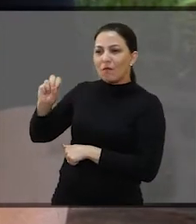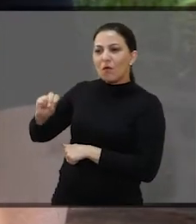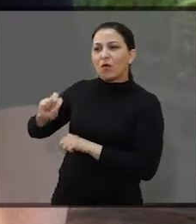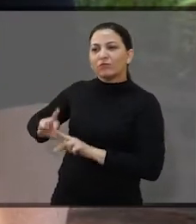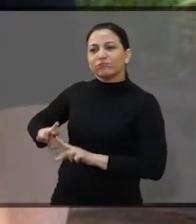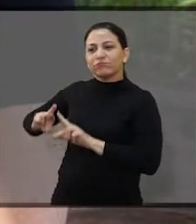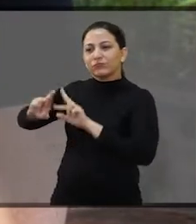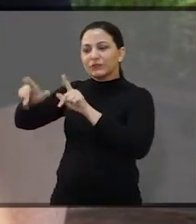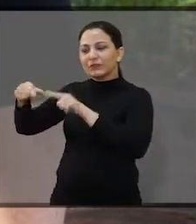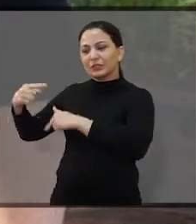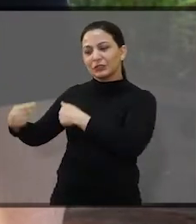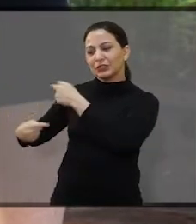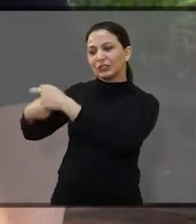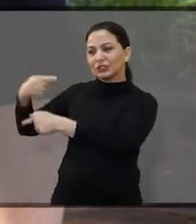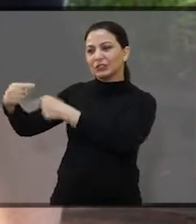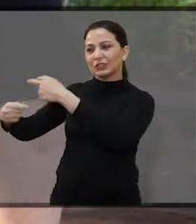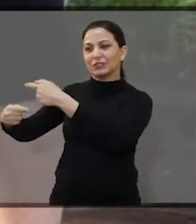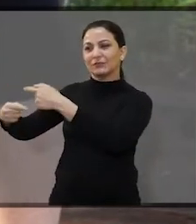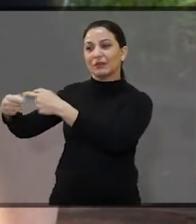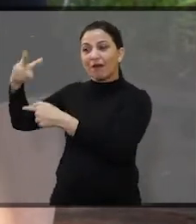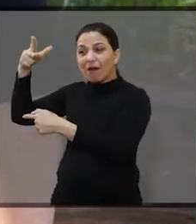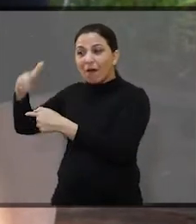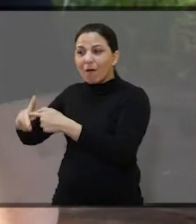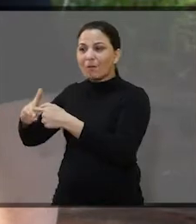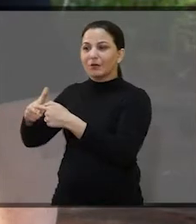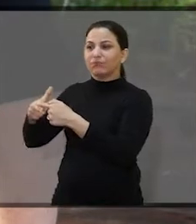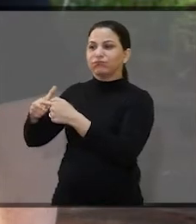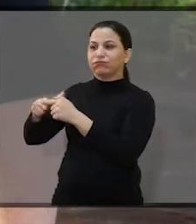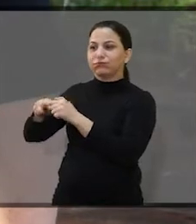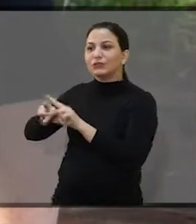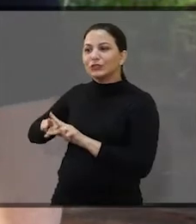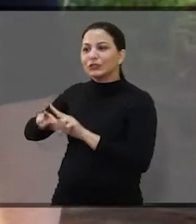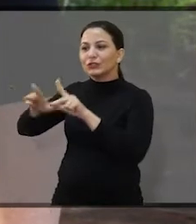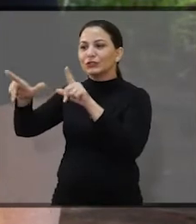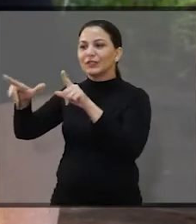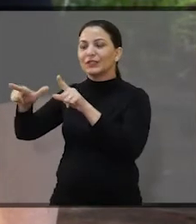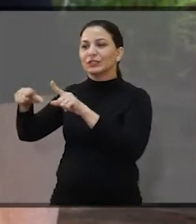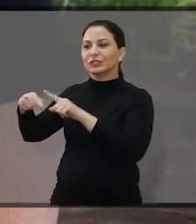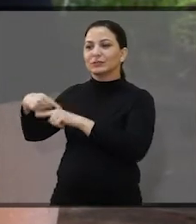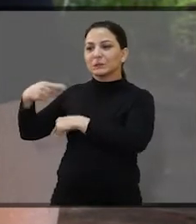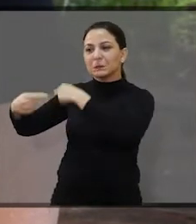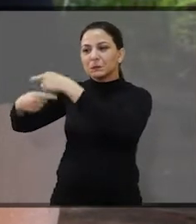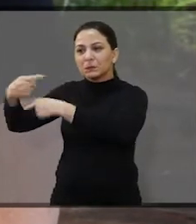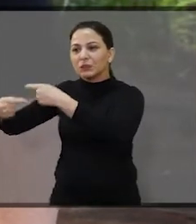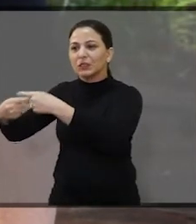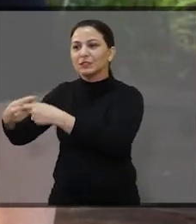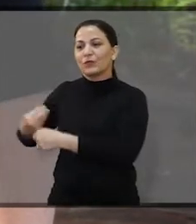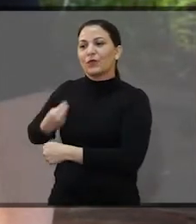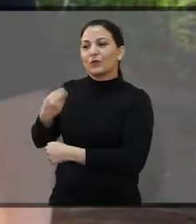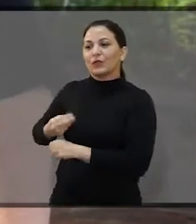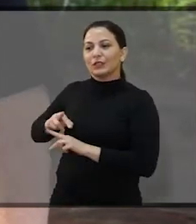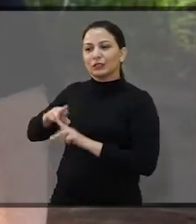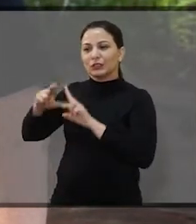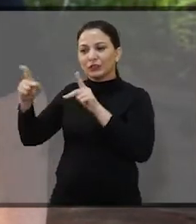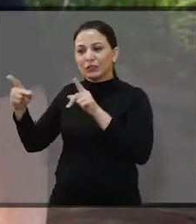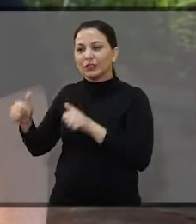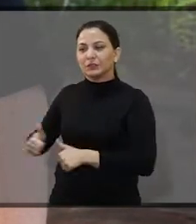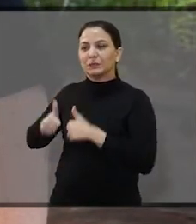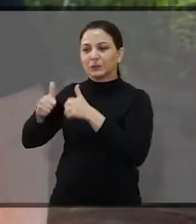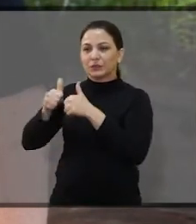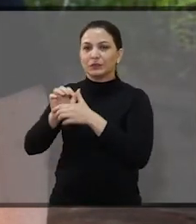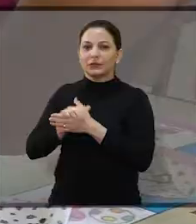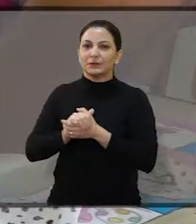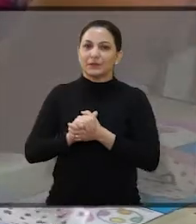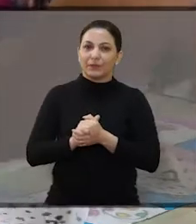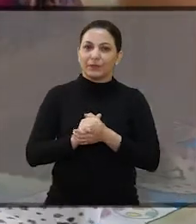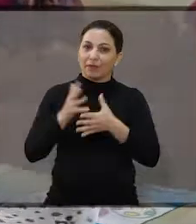a avó e assim vai indo. E o que a gente procura fazer aqui é quebrar esse ciclo de coisas ruins aí na